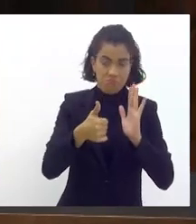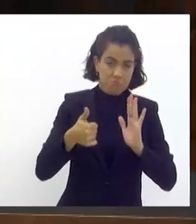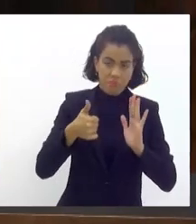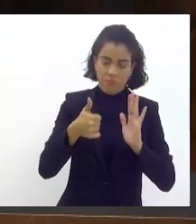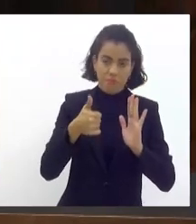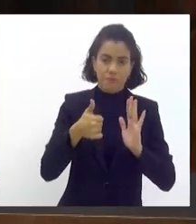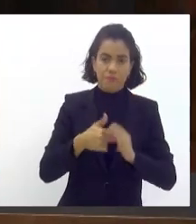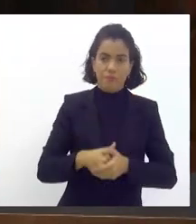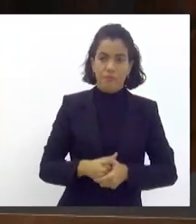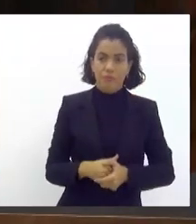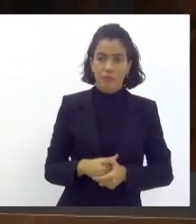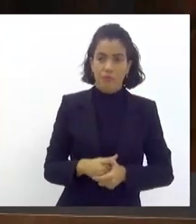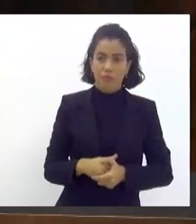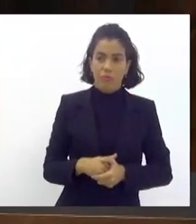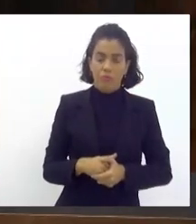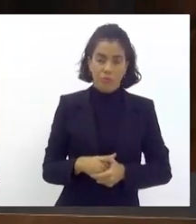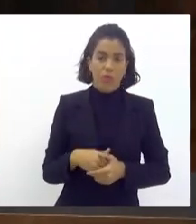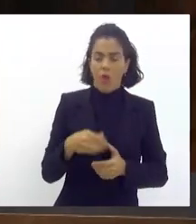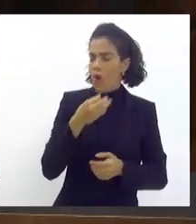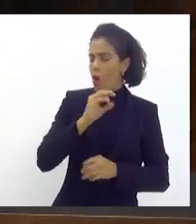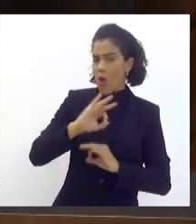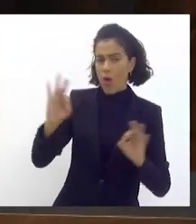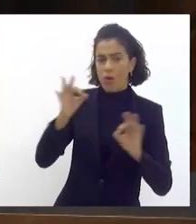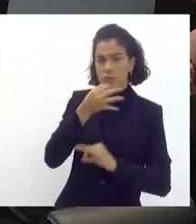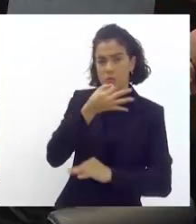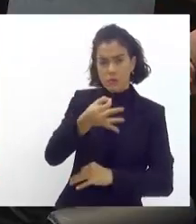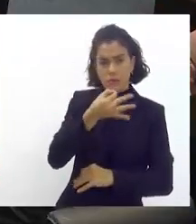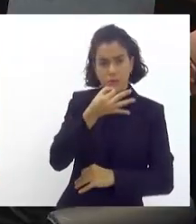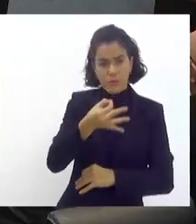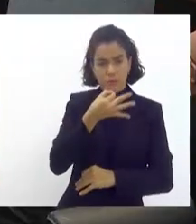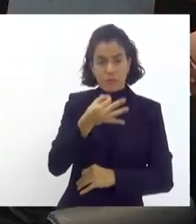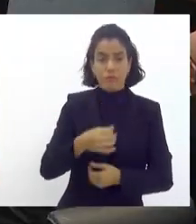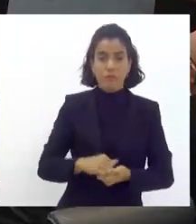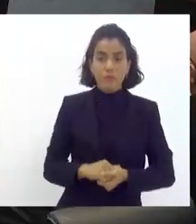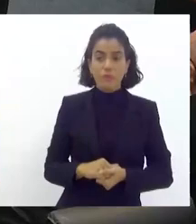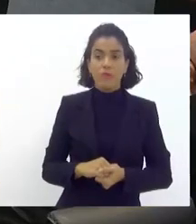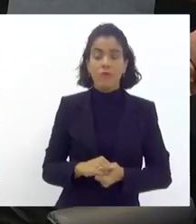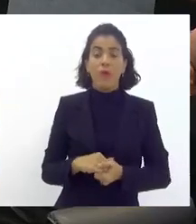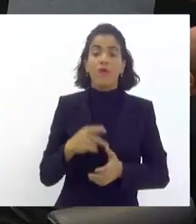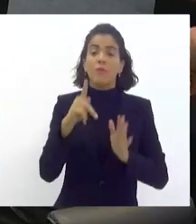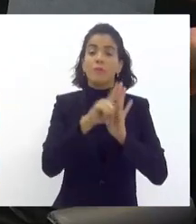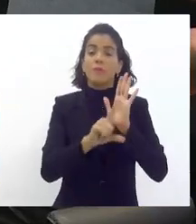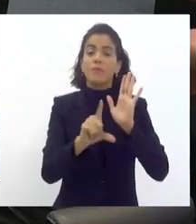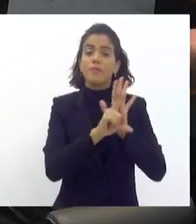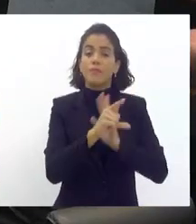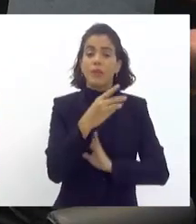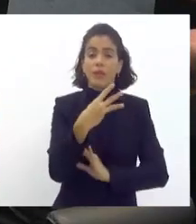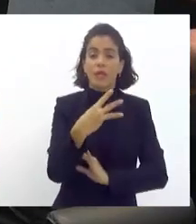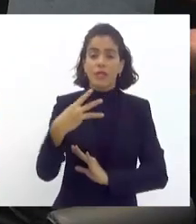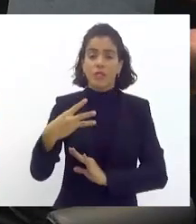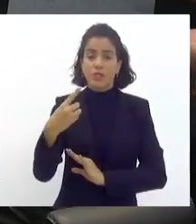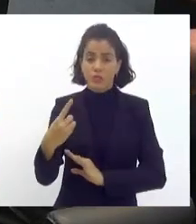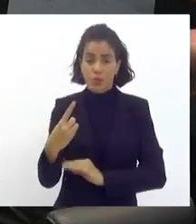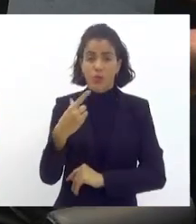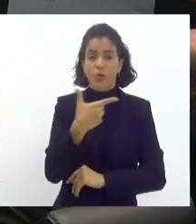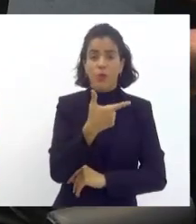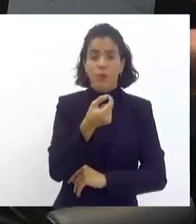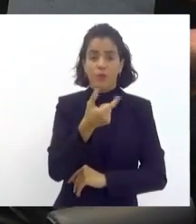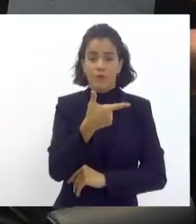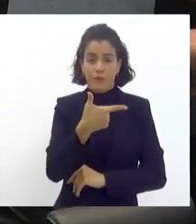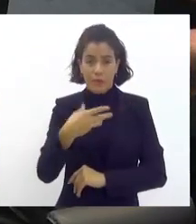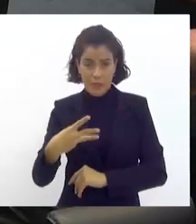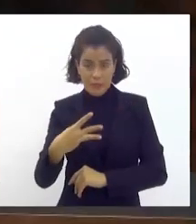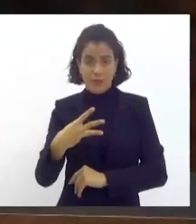Aqui a segunda sugestão do deputado Vitor Júnior, deputado Azeidan. A gente está falando do projeto 331 de 2023.